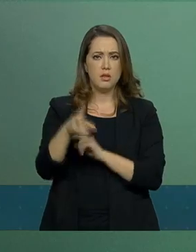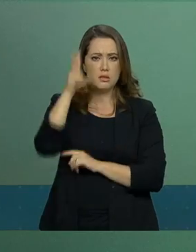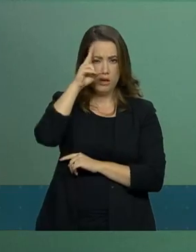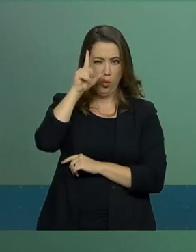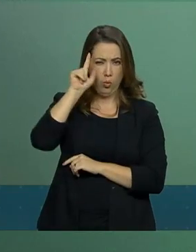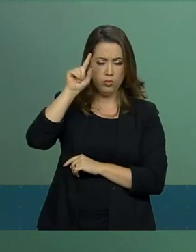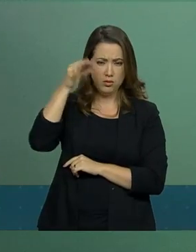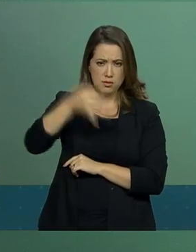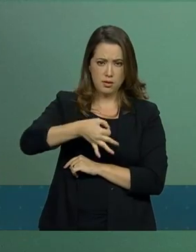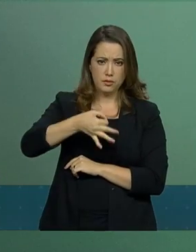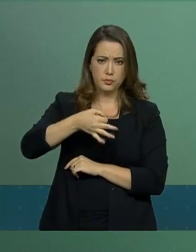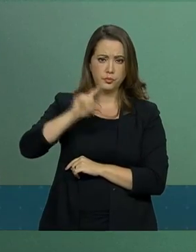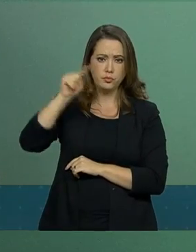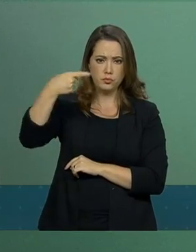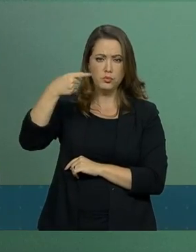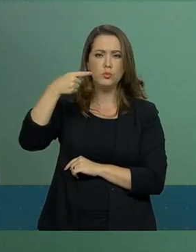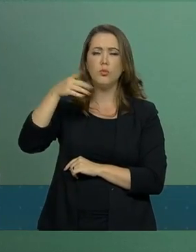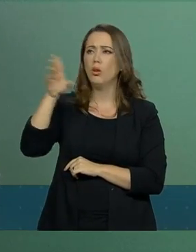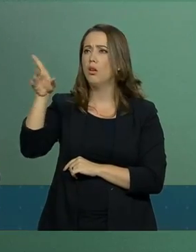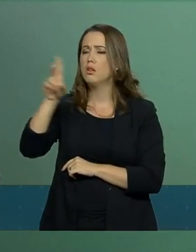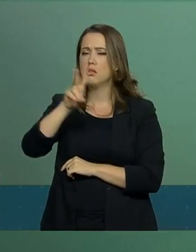semana que vem é segunda-feira, não é isso?